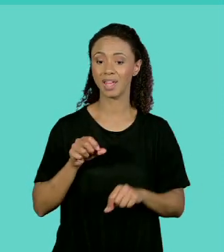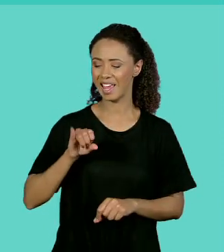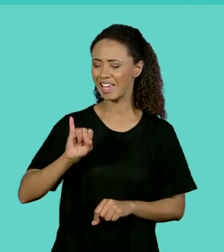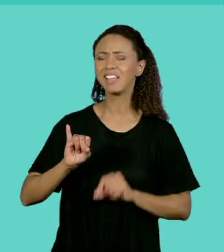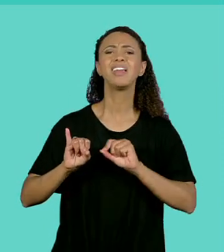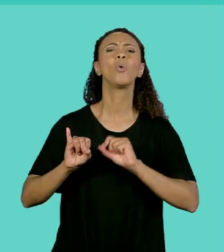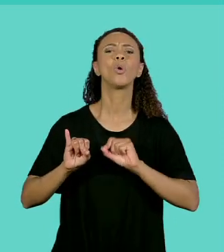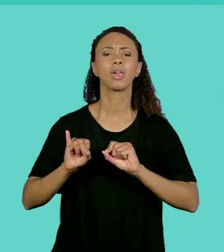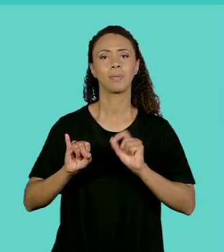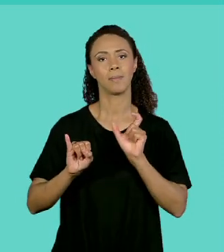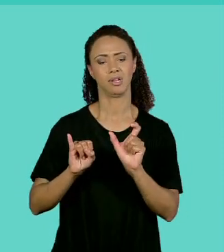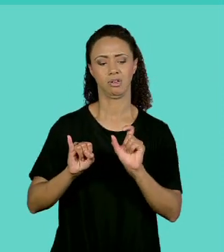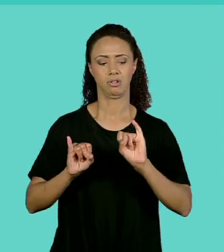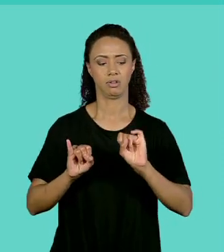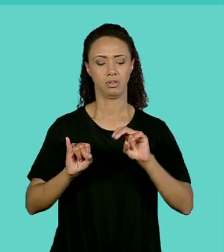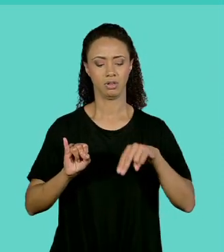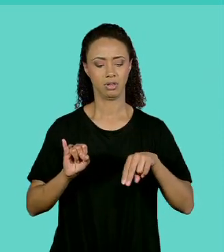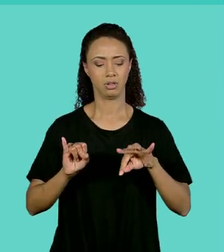início do programa.